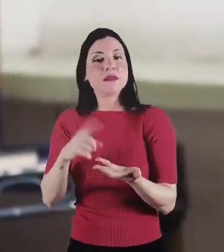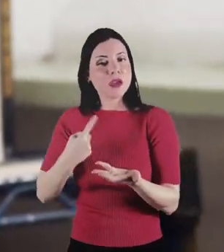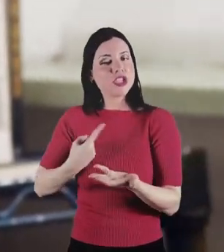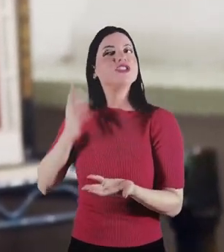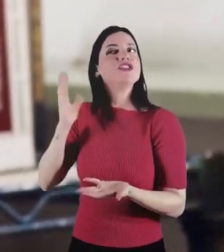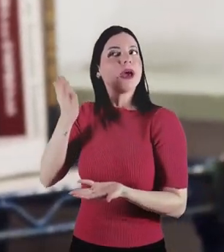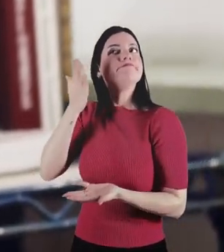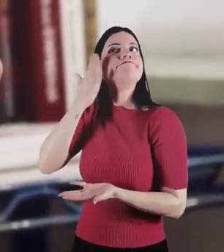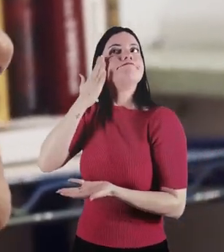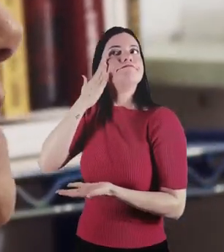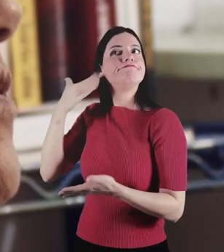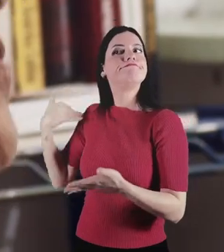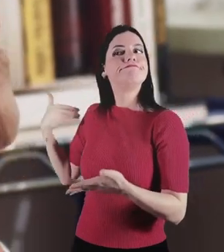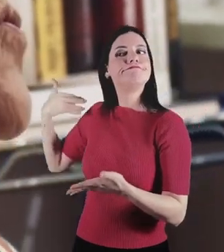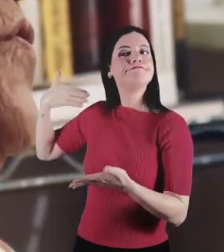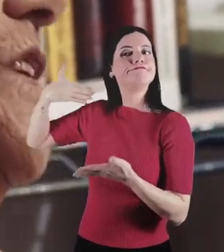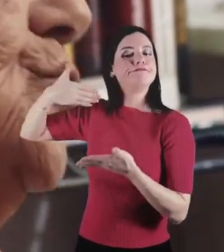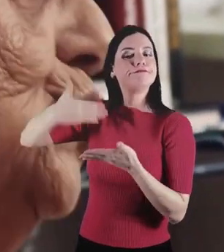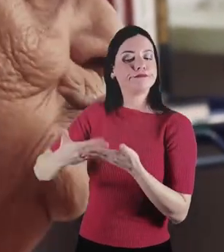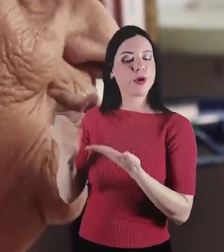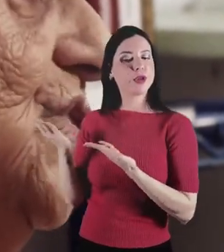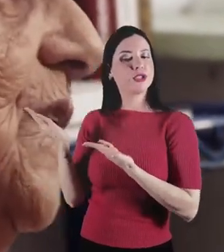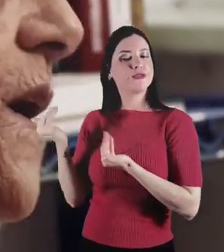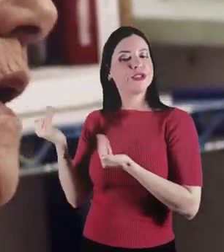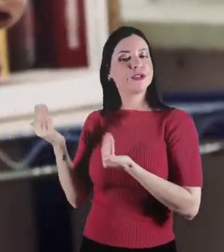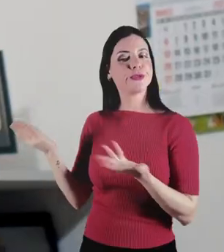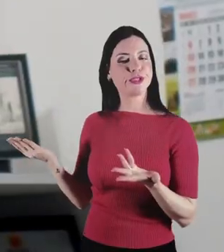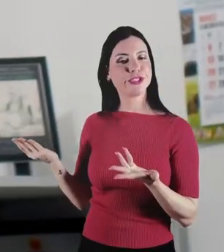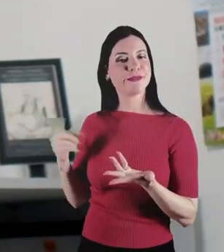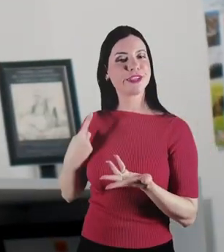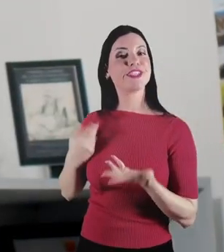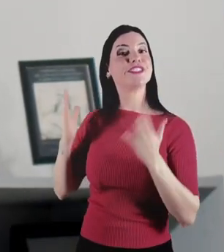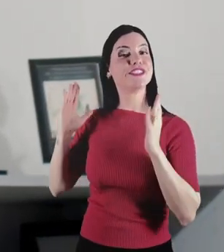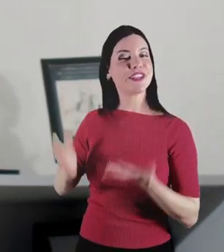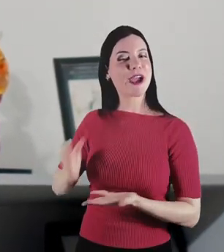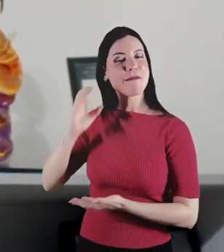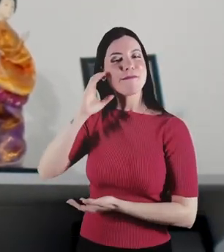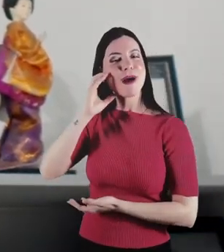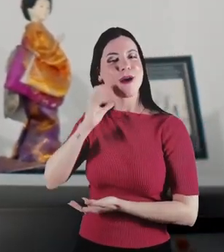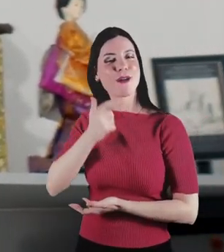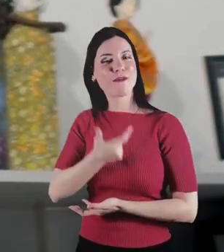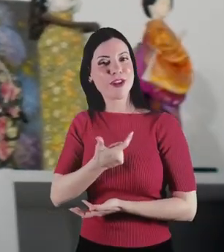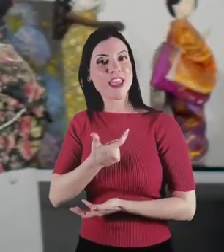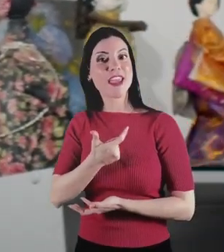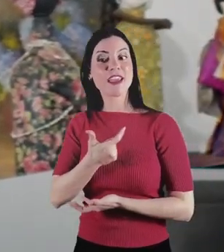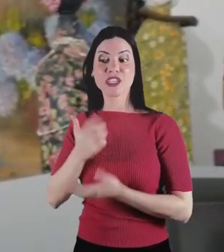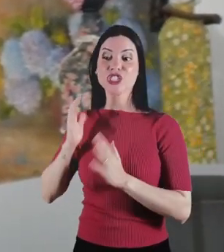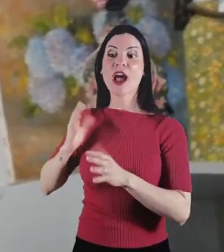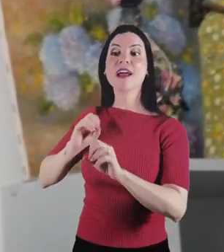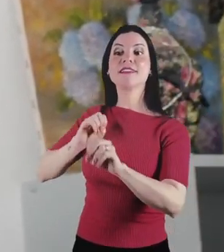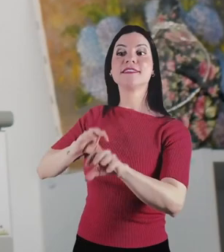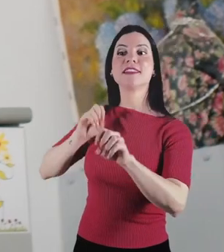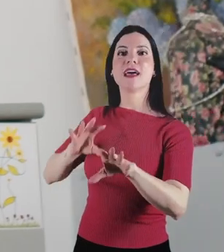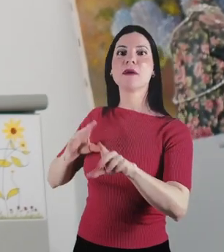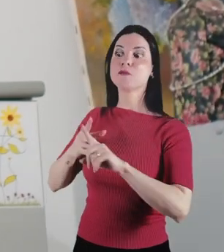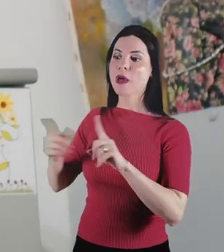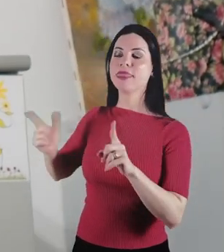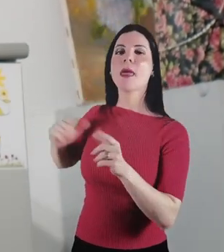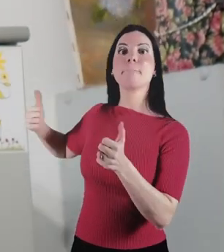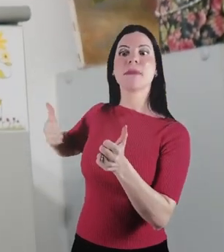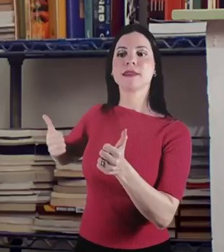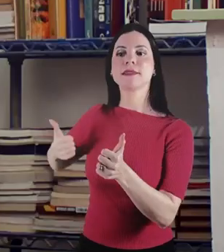tínhamos uma história da nossa juventude que nós alfabetizamos no Paulo Freire e fomos